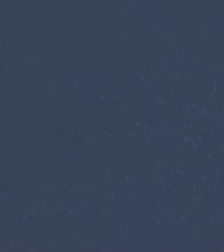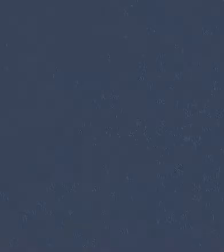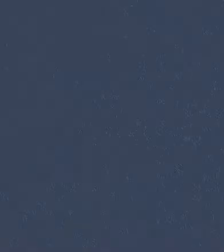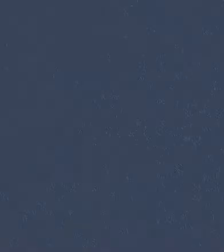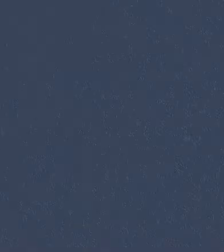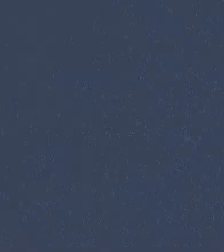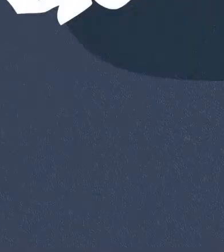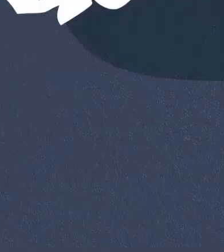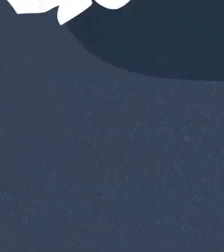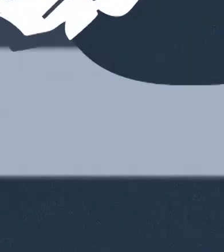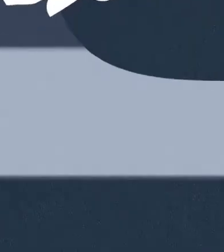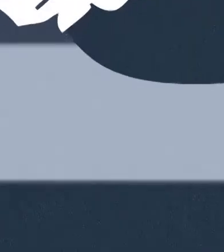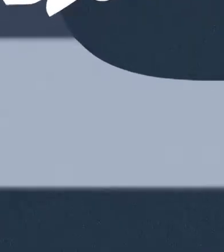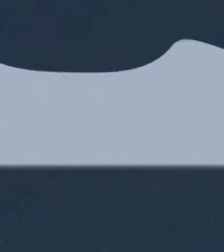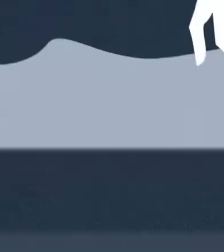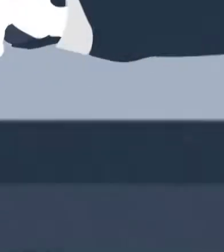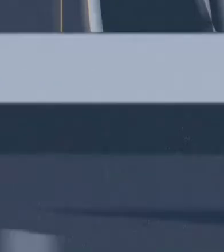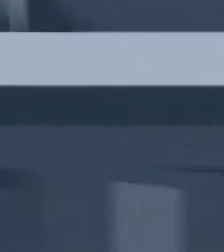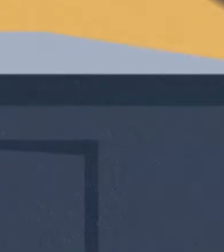Thank